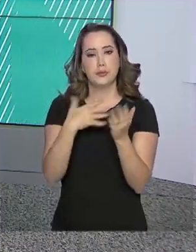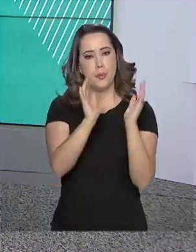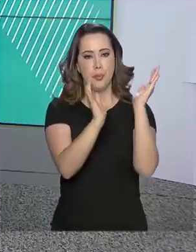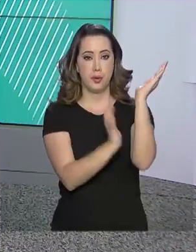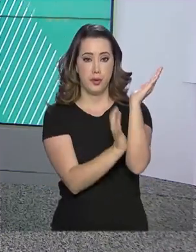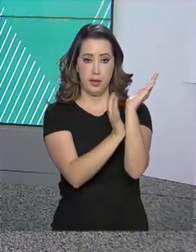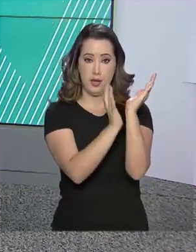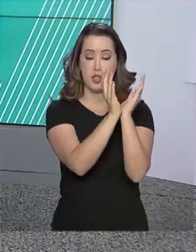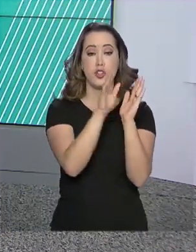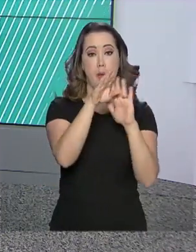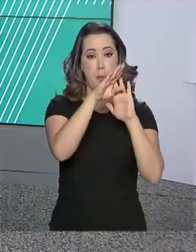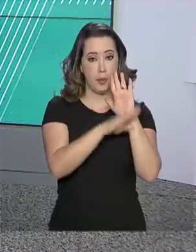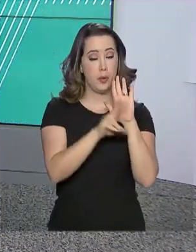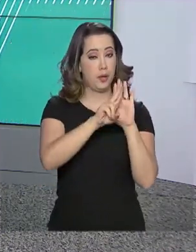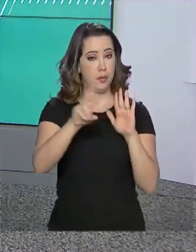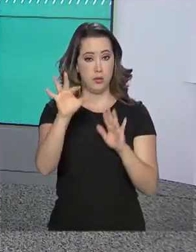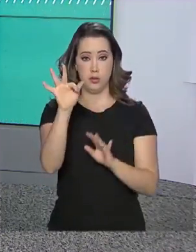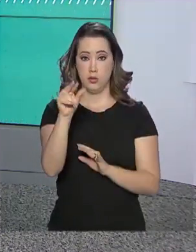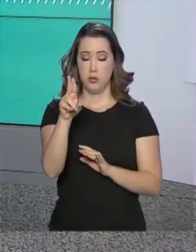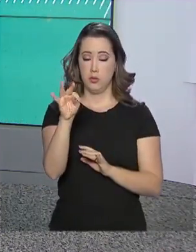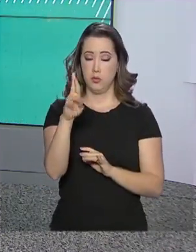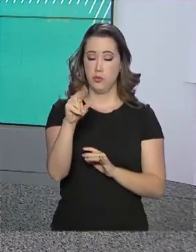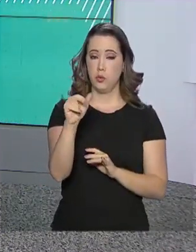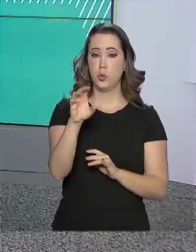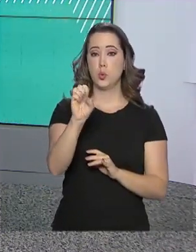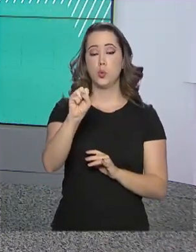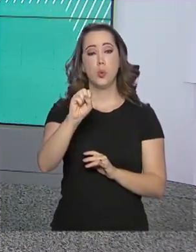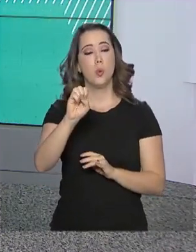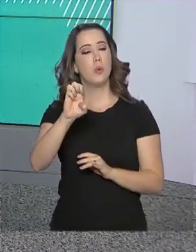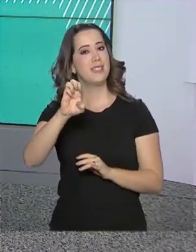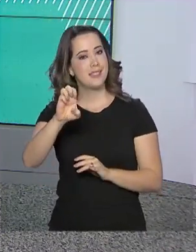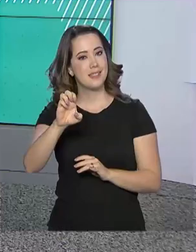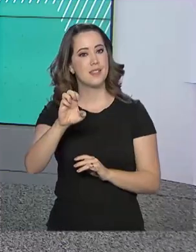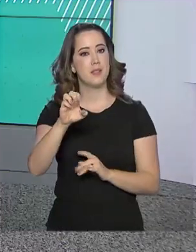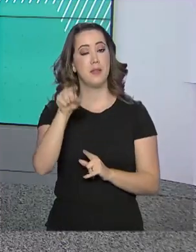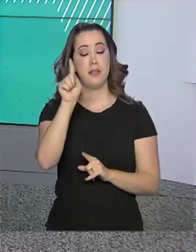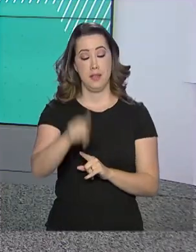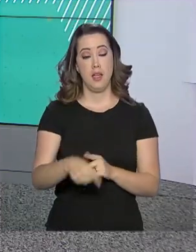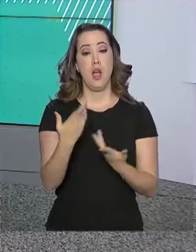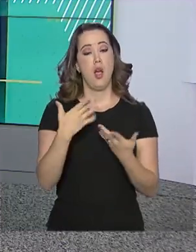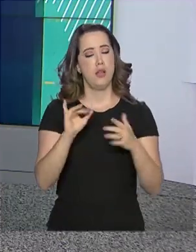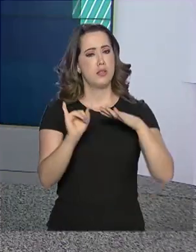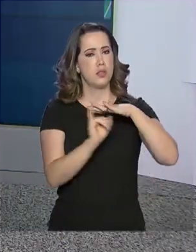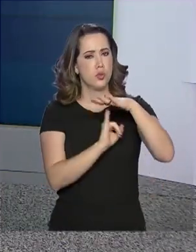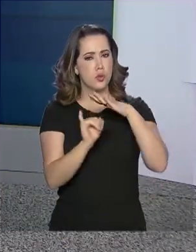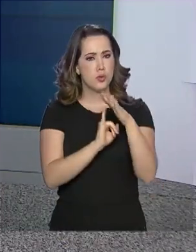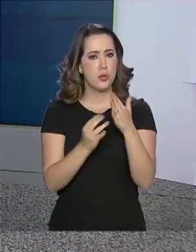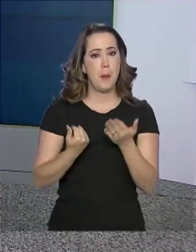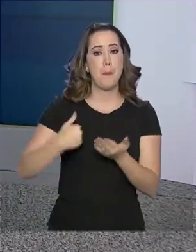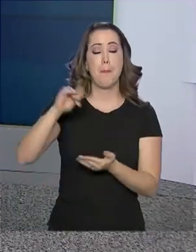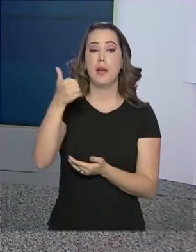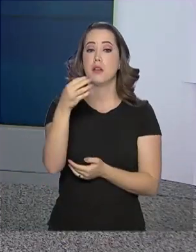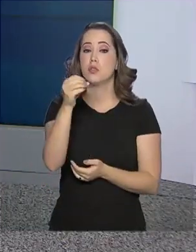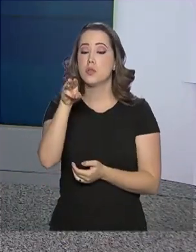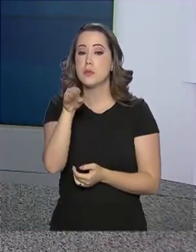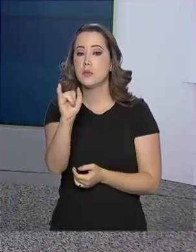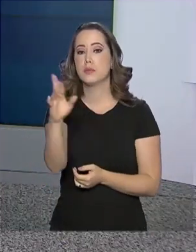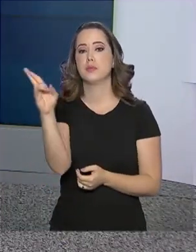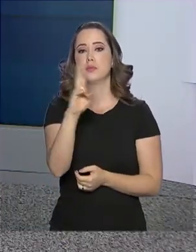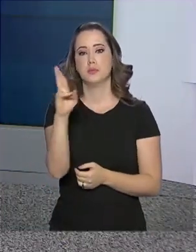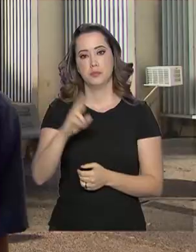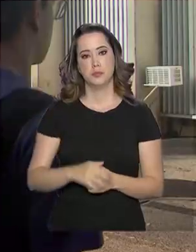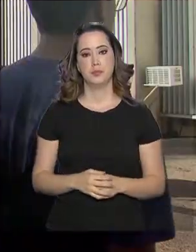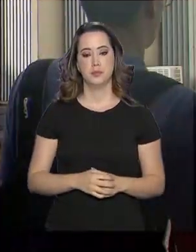lançado nesta quarta-feira pelo Ministério da Educação. As instituições vão poder ter acesso a mais de 100 bilhões de reais.